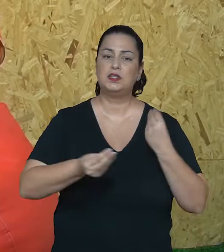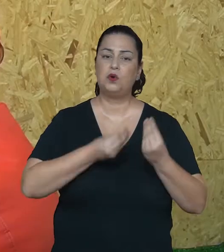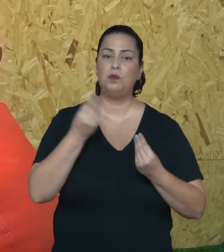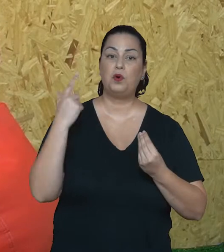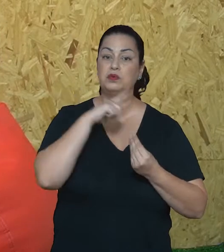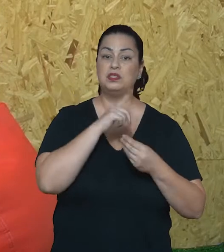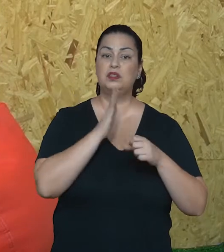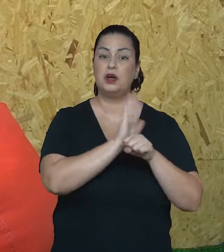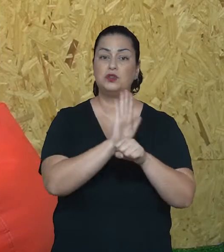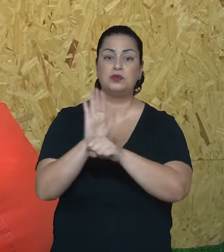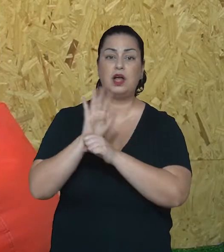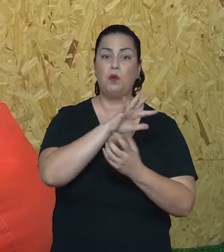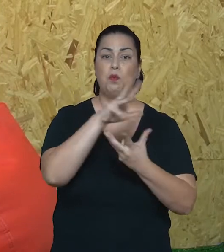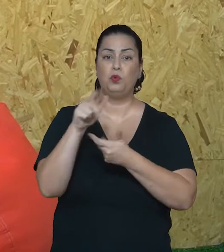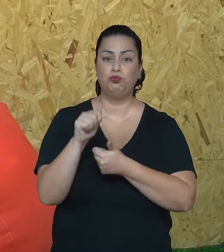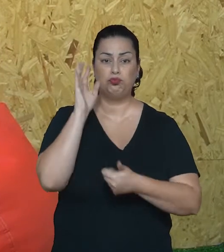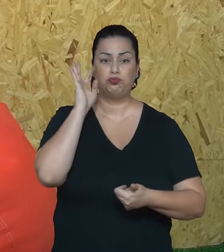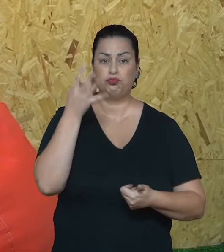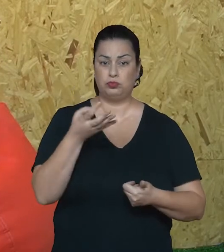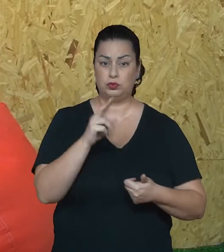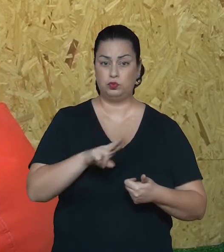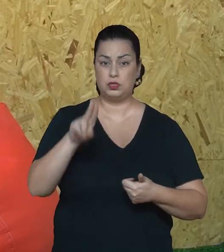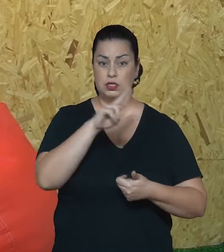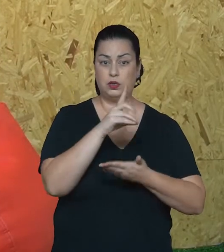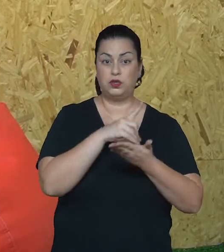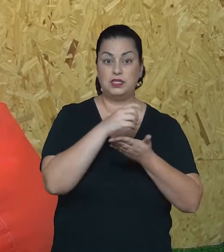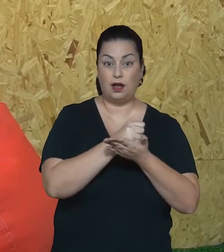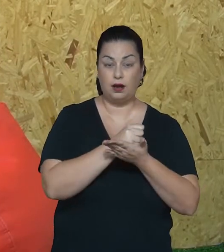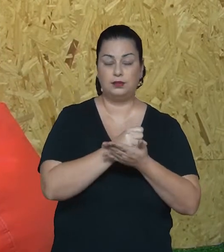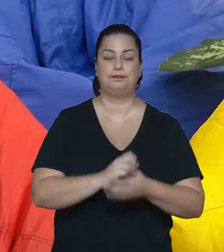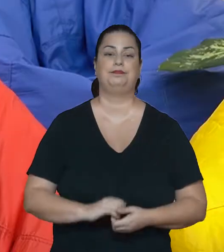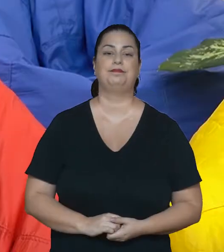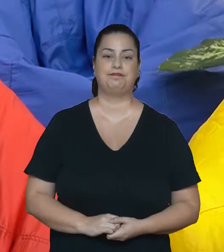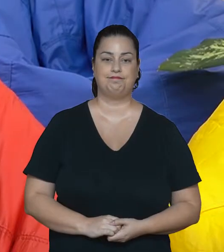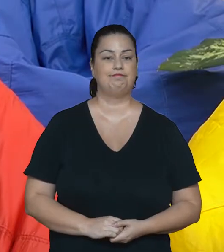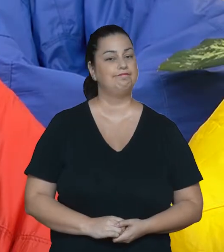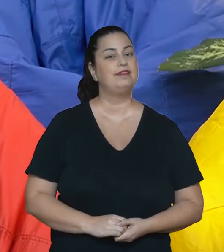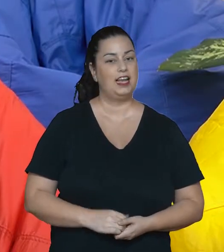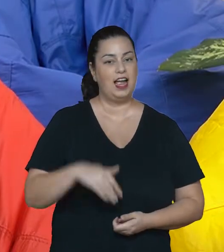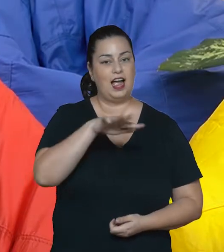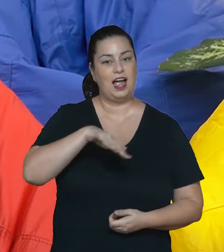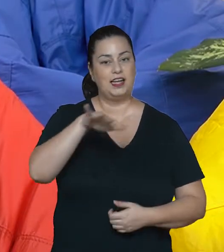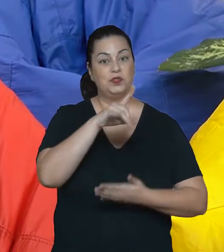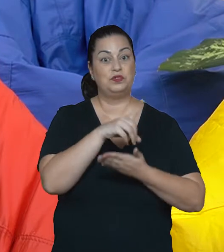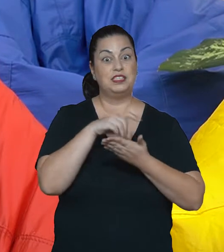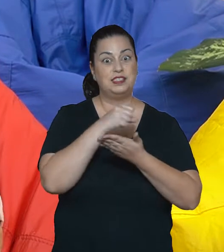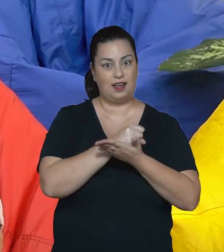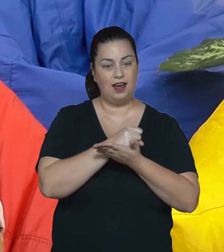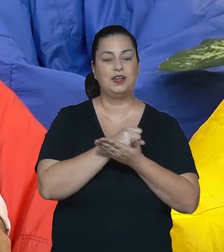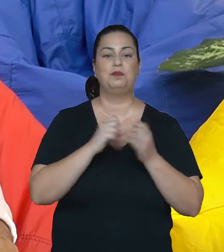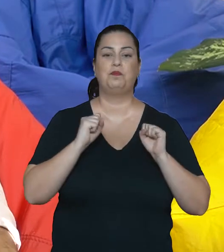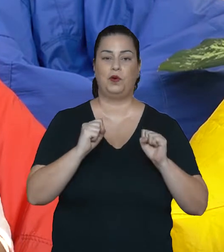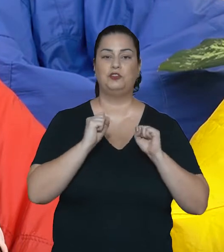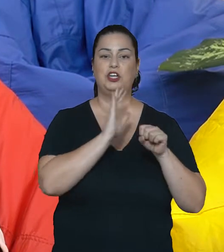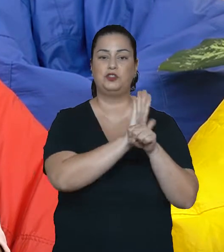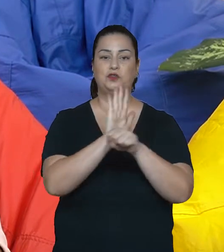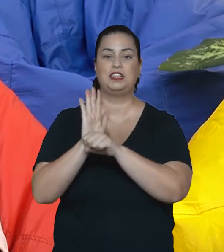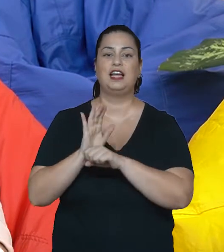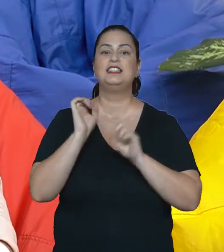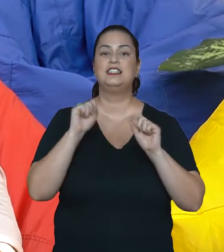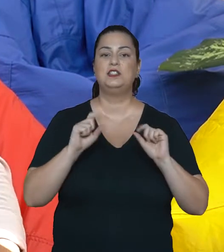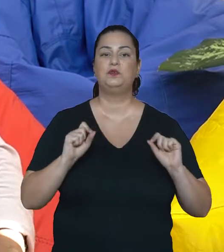O que é que eu resolvo no mundo com o design? O design, se bem utilizado, pode contribuir